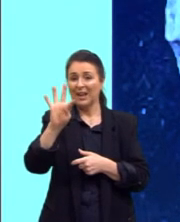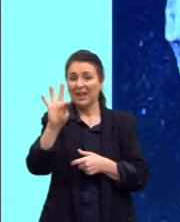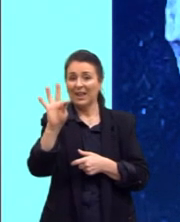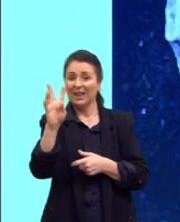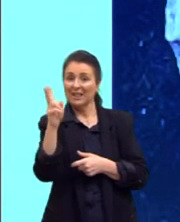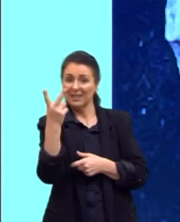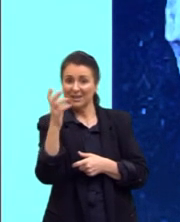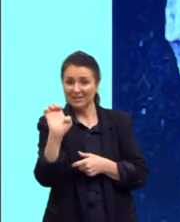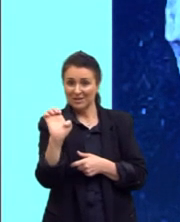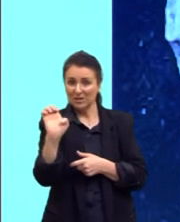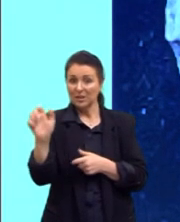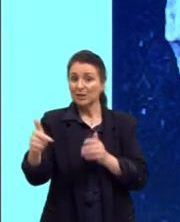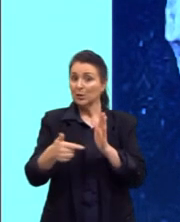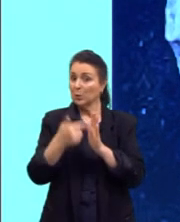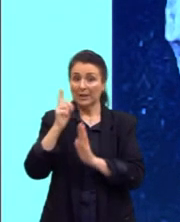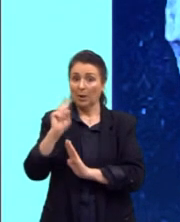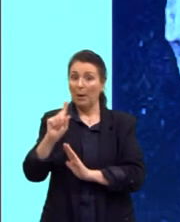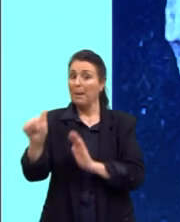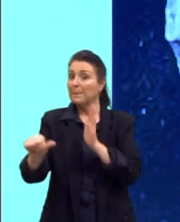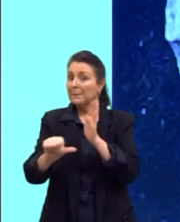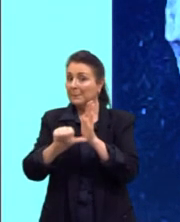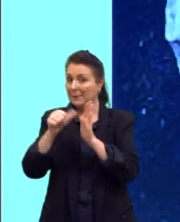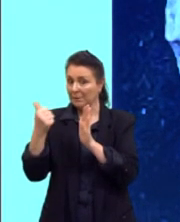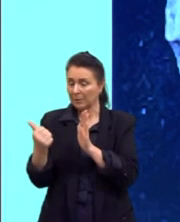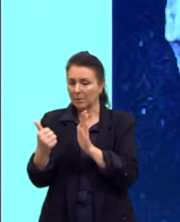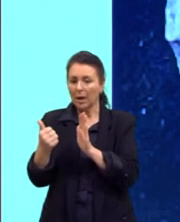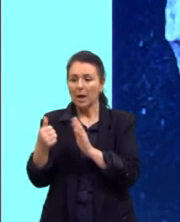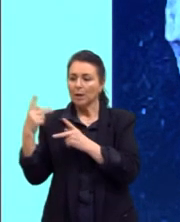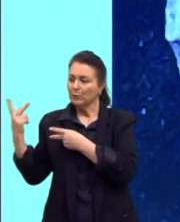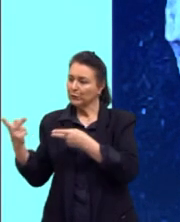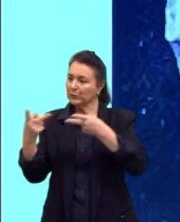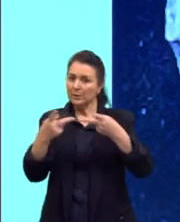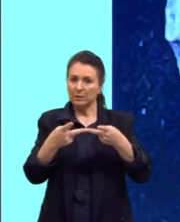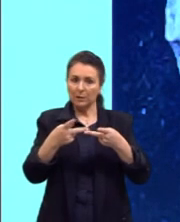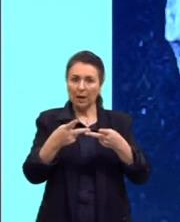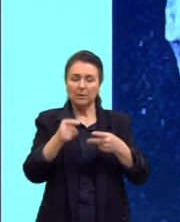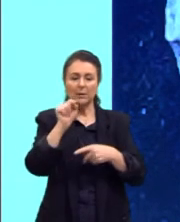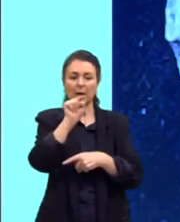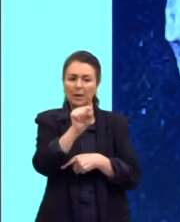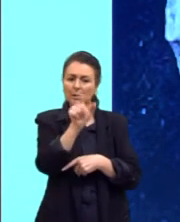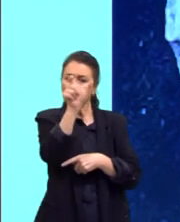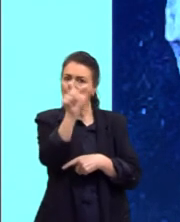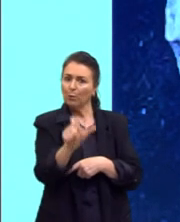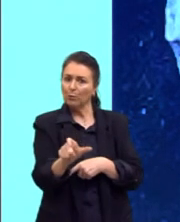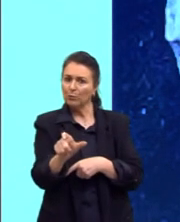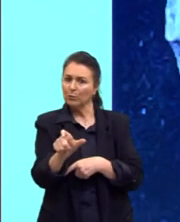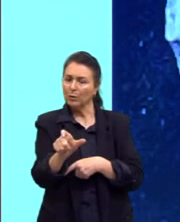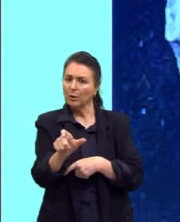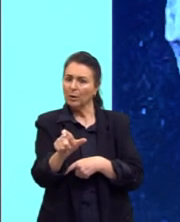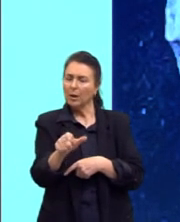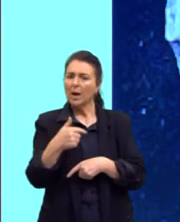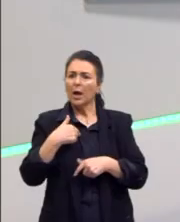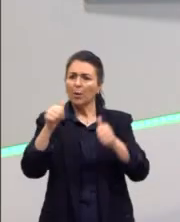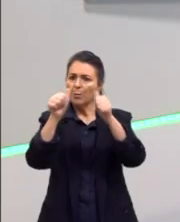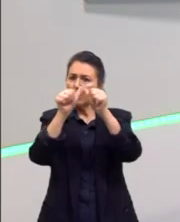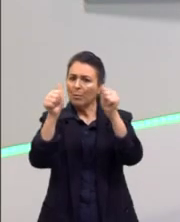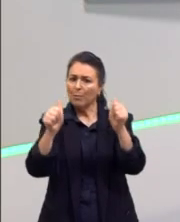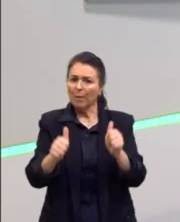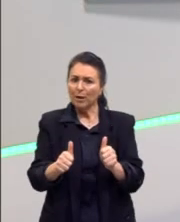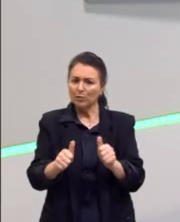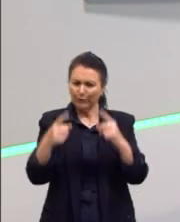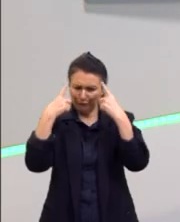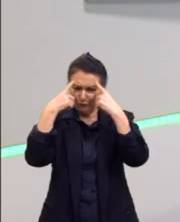poder hoje em dia. visitando o Congo Belga em 1928. E para mim essa imagem também é muito violenta.